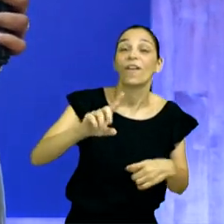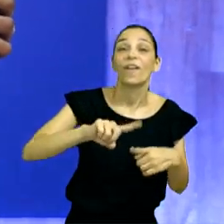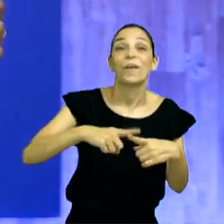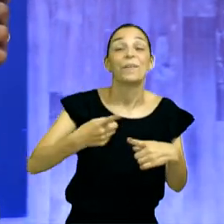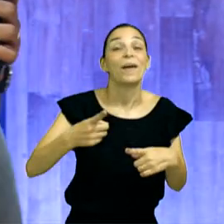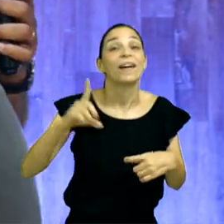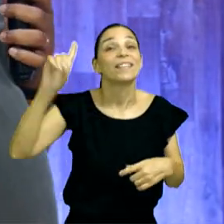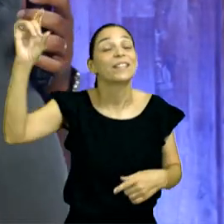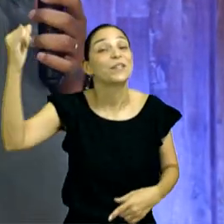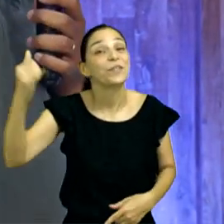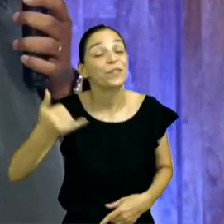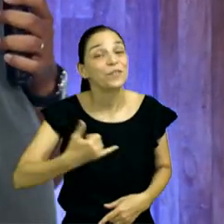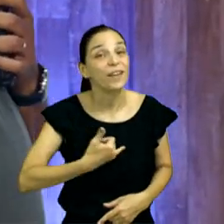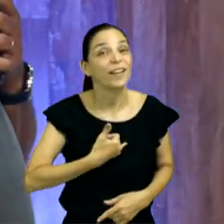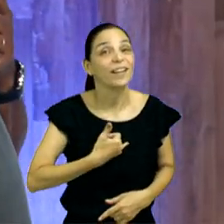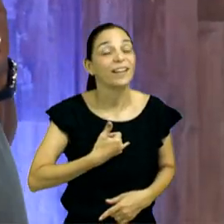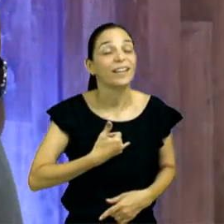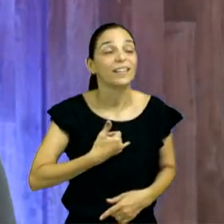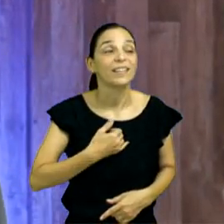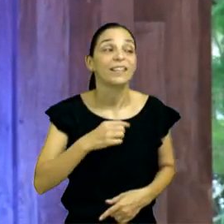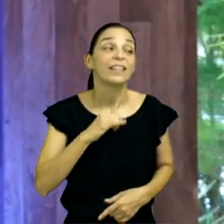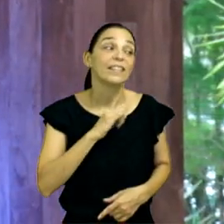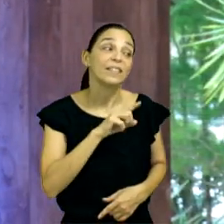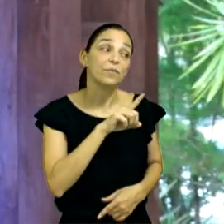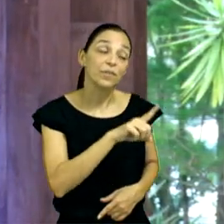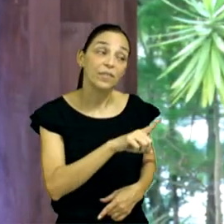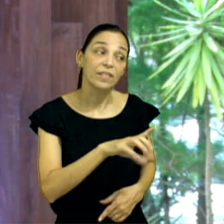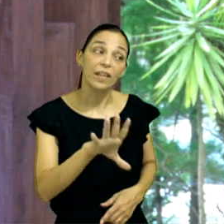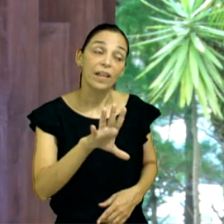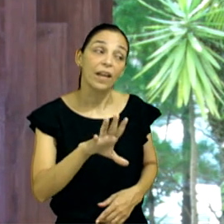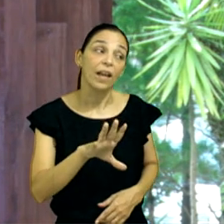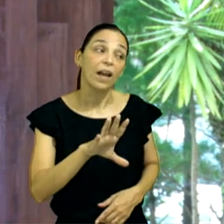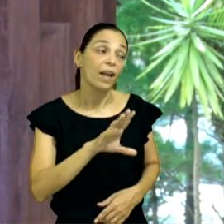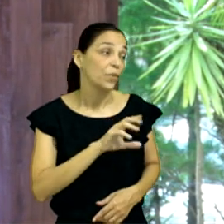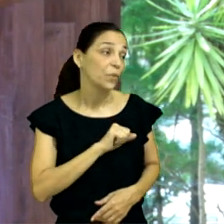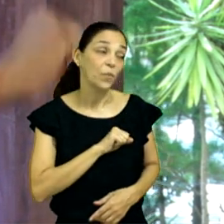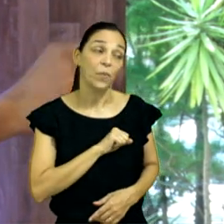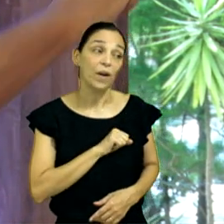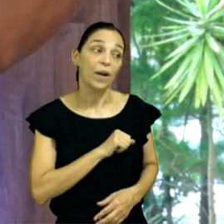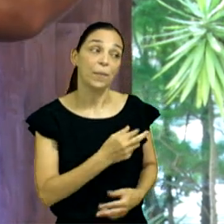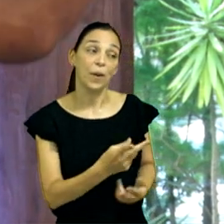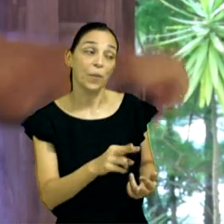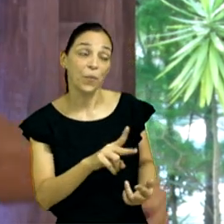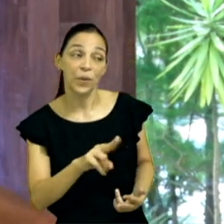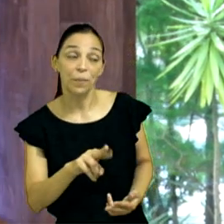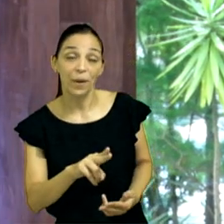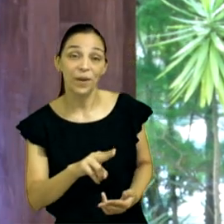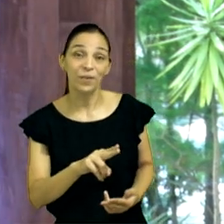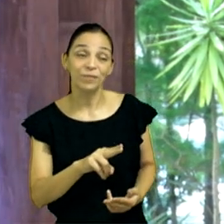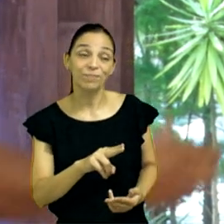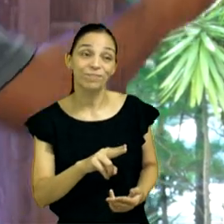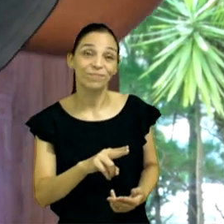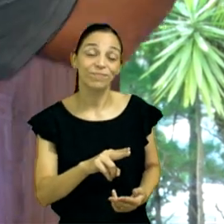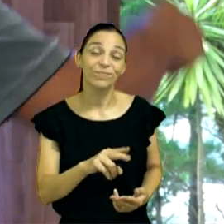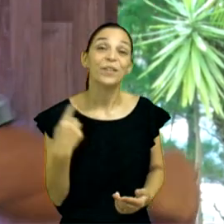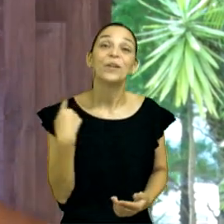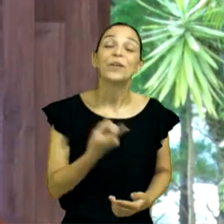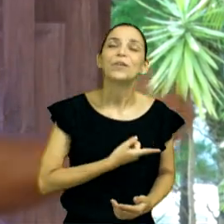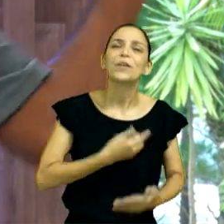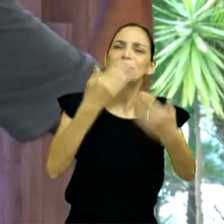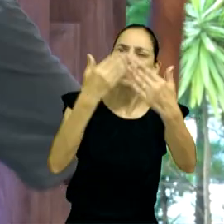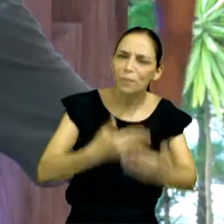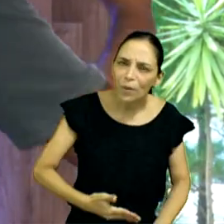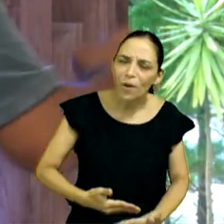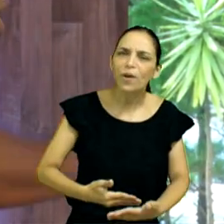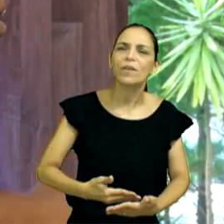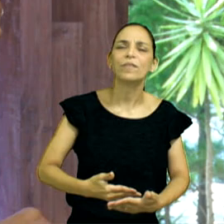assim, olha, se você não consegue amar o teu irmão que você vê, como é que você vai amar a Deus que você não vê? Sabe como é que você prova que ama a Deus? Amando teu irmão,